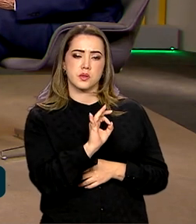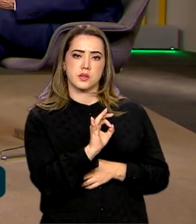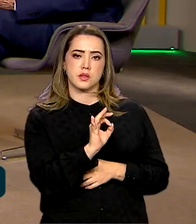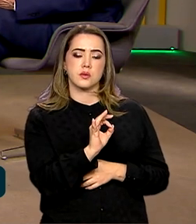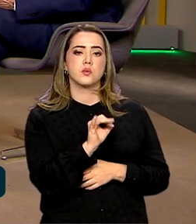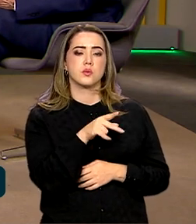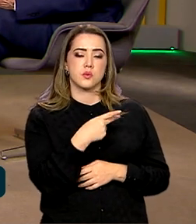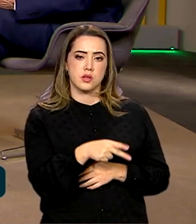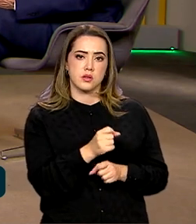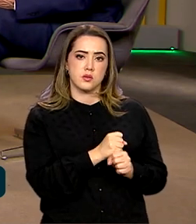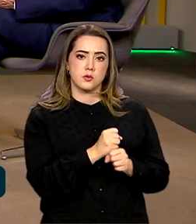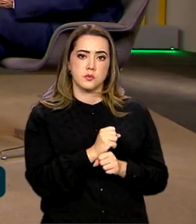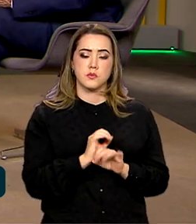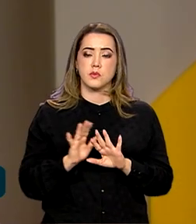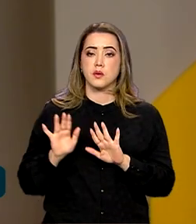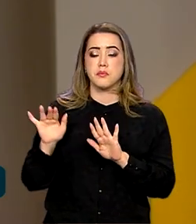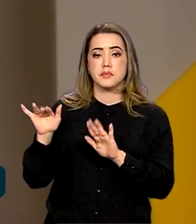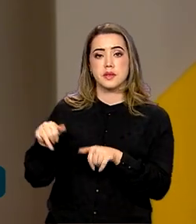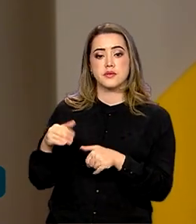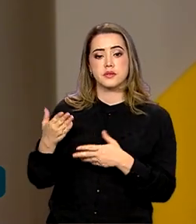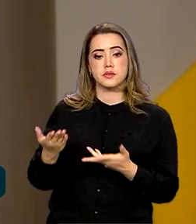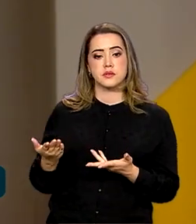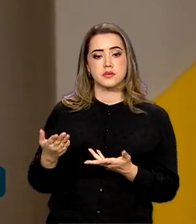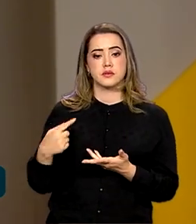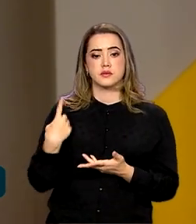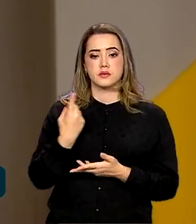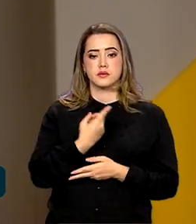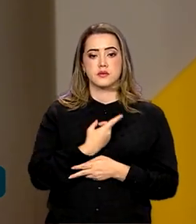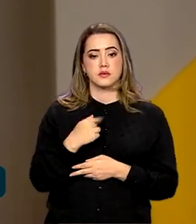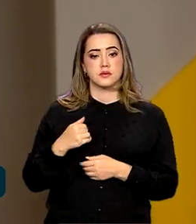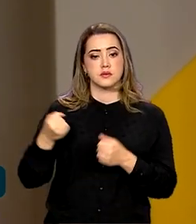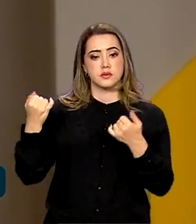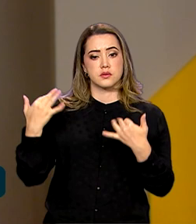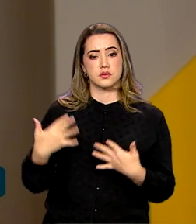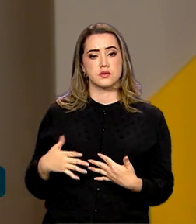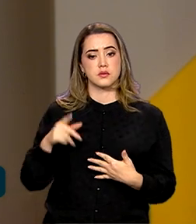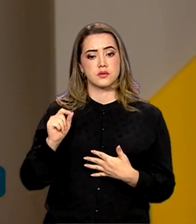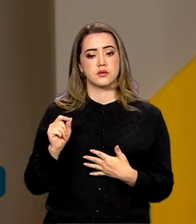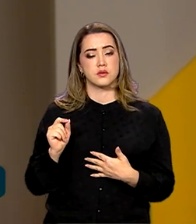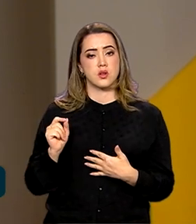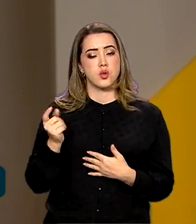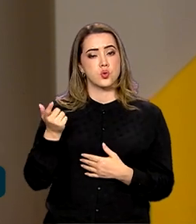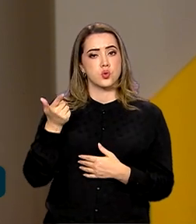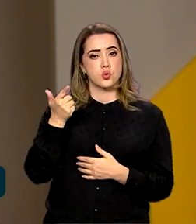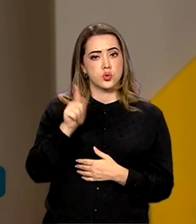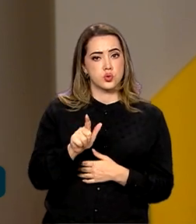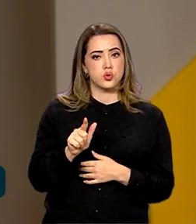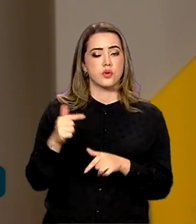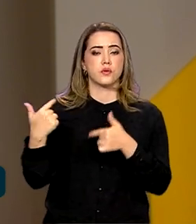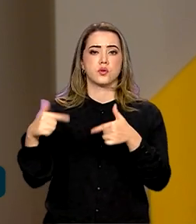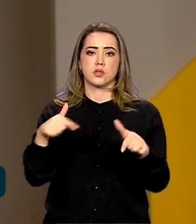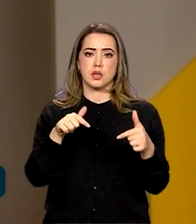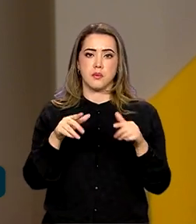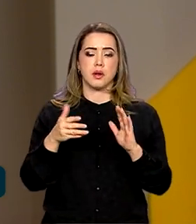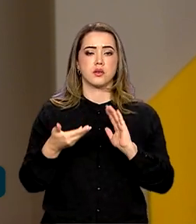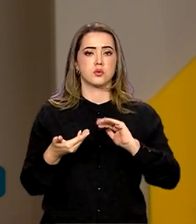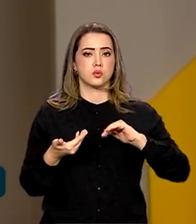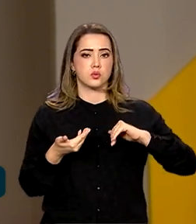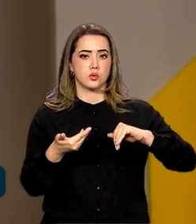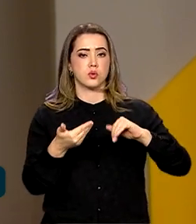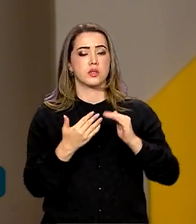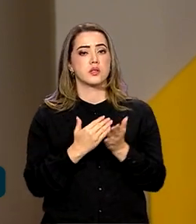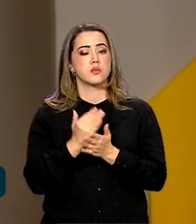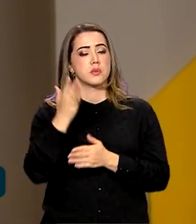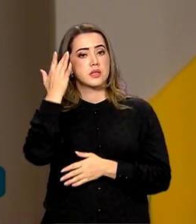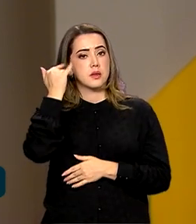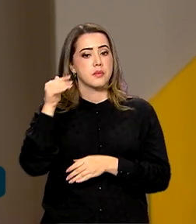E só para a gente encerrar, professor, a gente estava falando também sobre o retorno dos trabalhos do legislativo, né, que acontece amanhã, e a